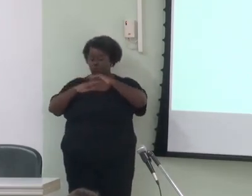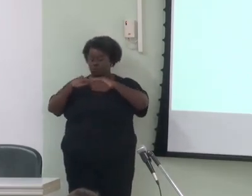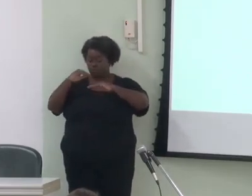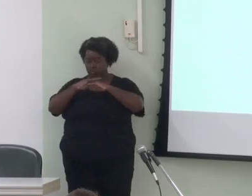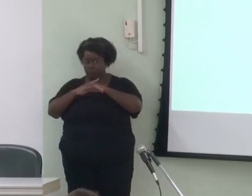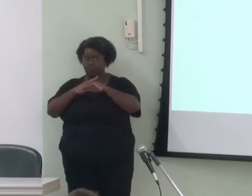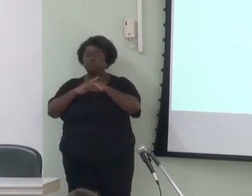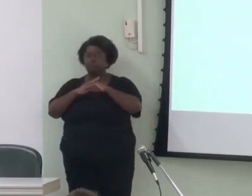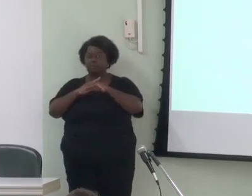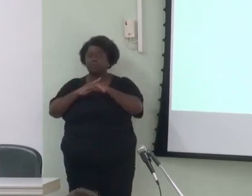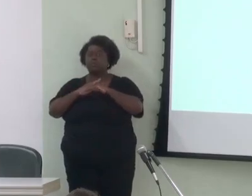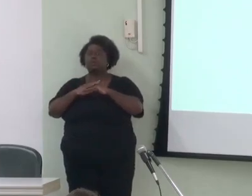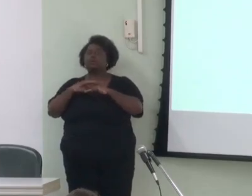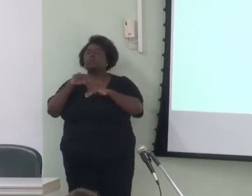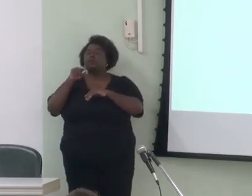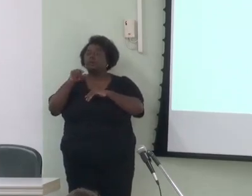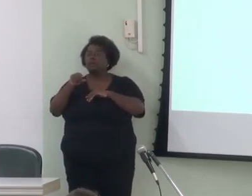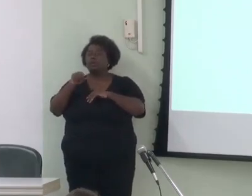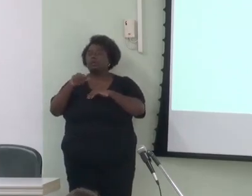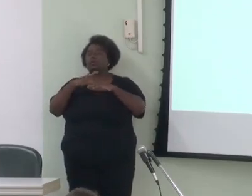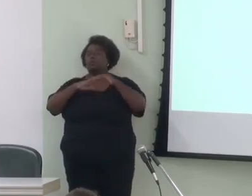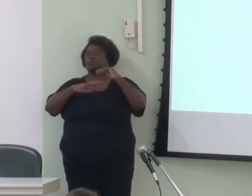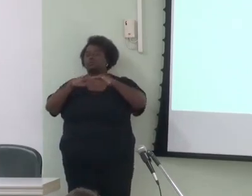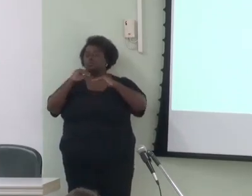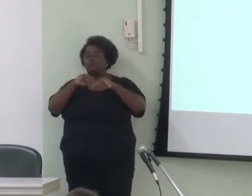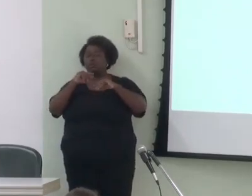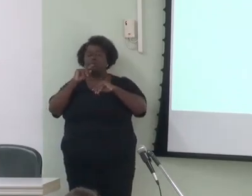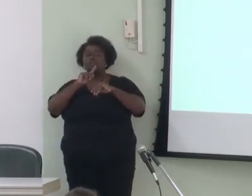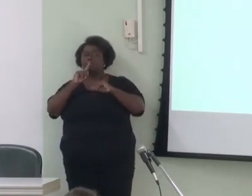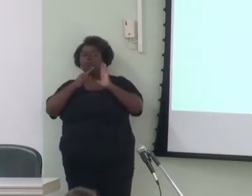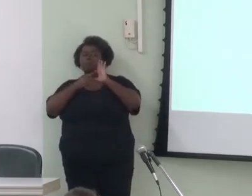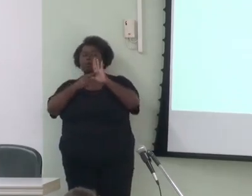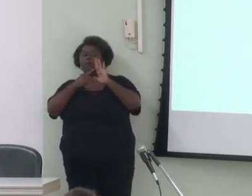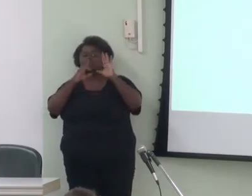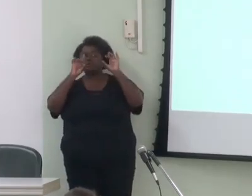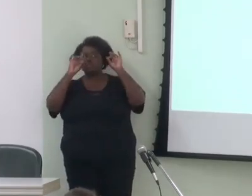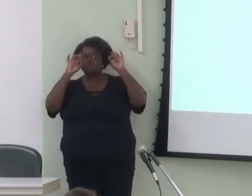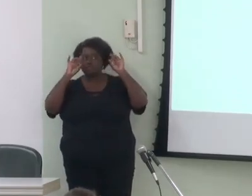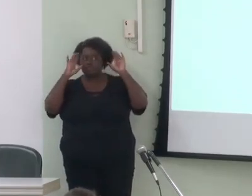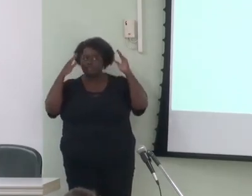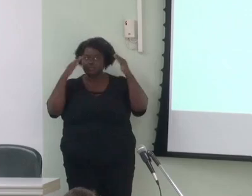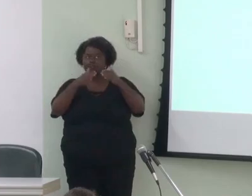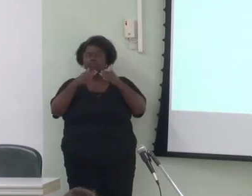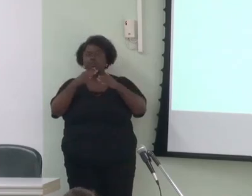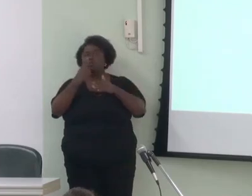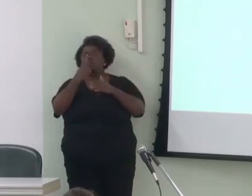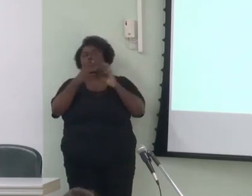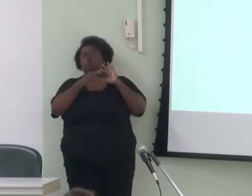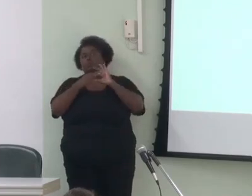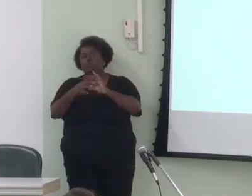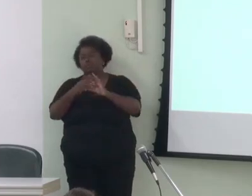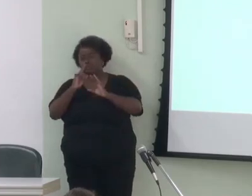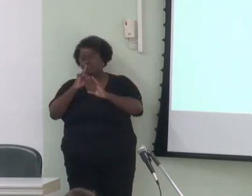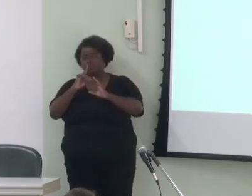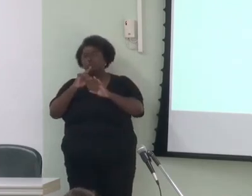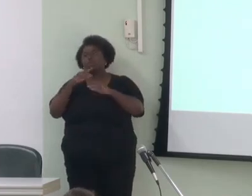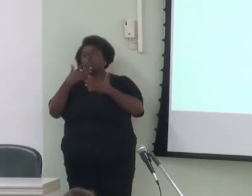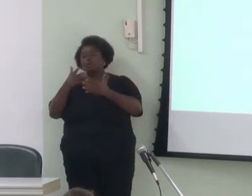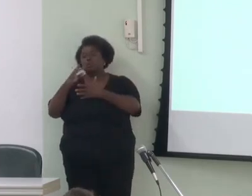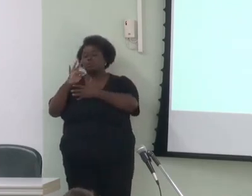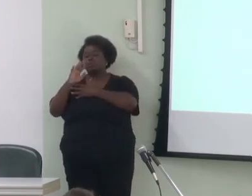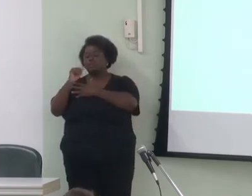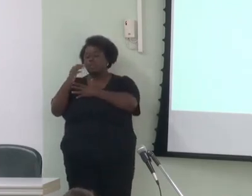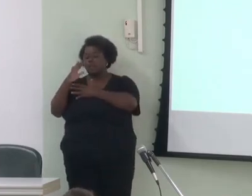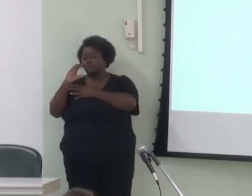construções analisadas não se mostraram exclusivas em nenhum contexto o que significa que esses traços ainda não se convencionalizaram